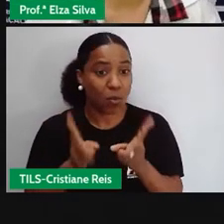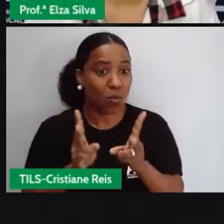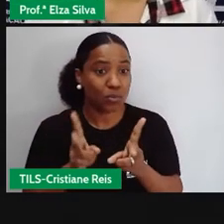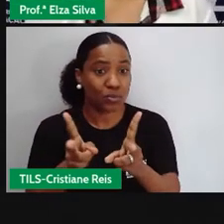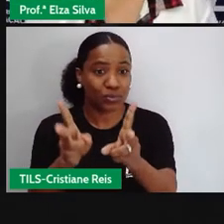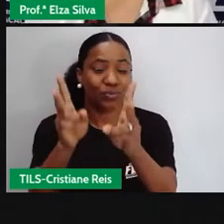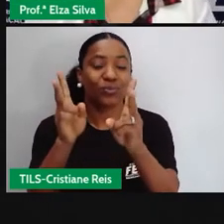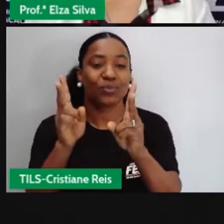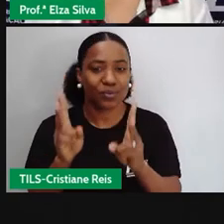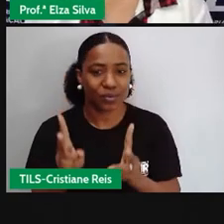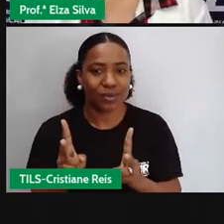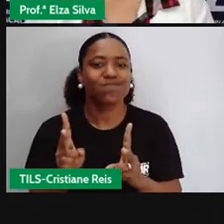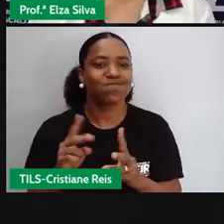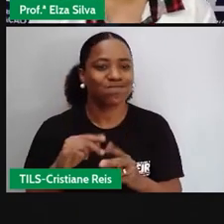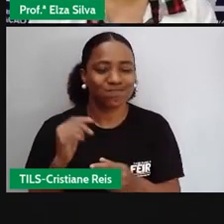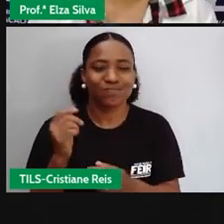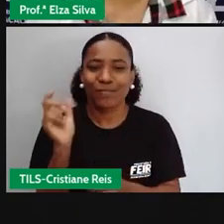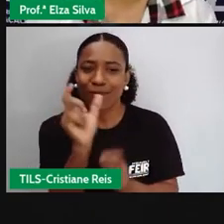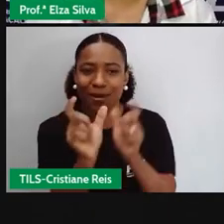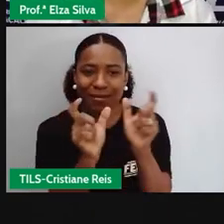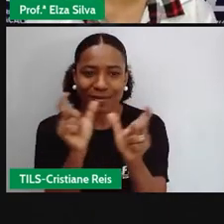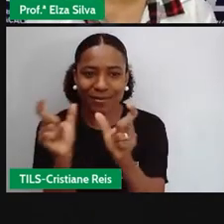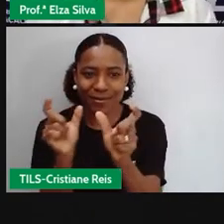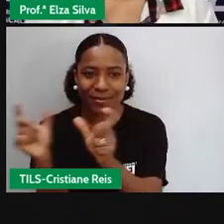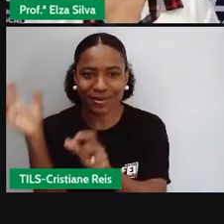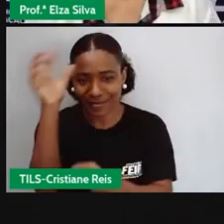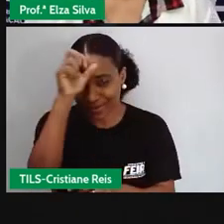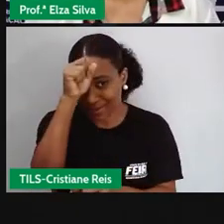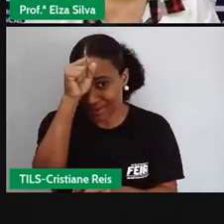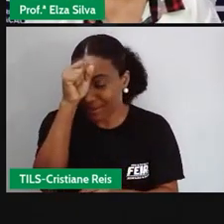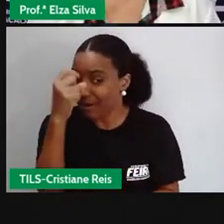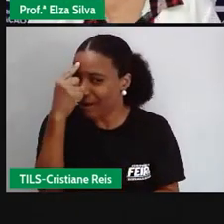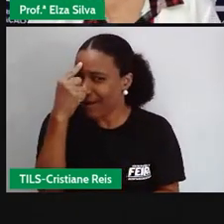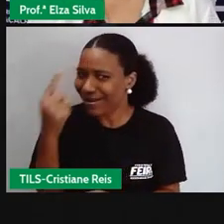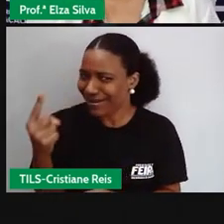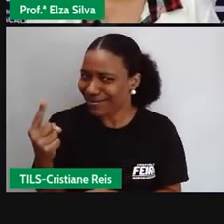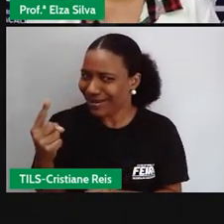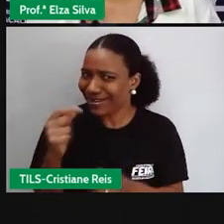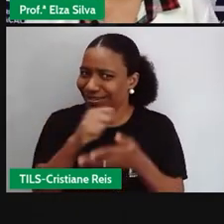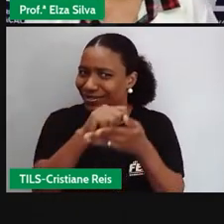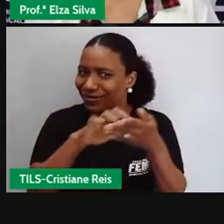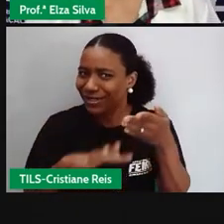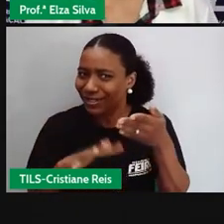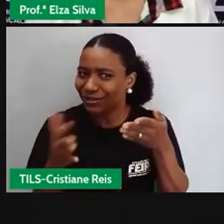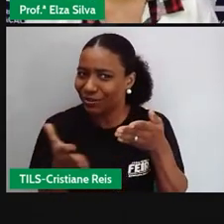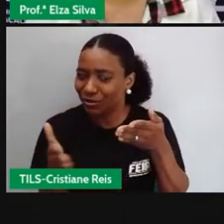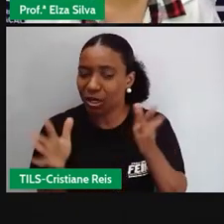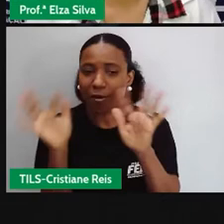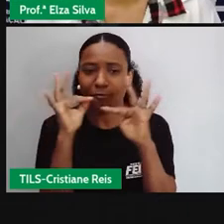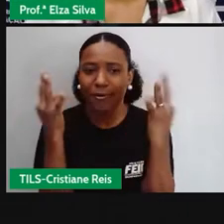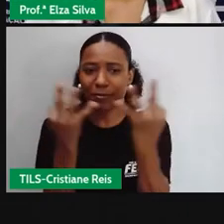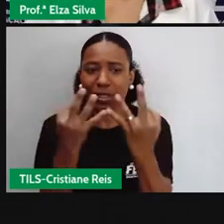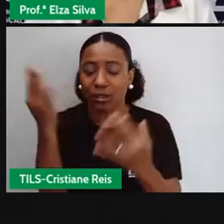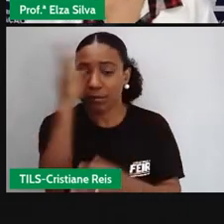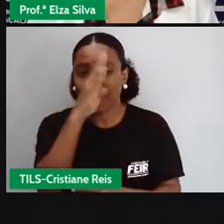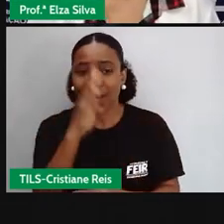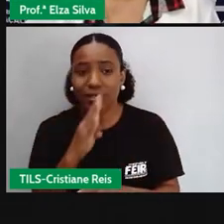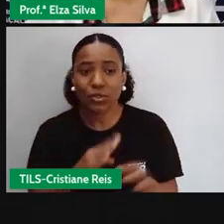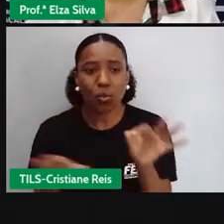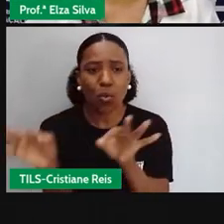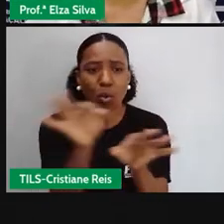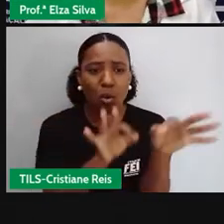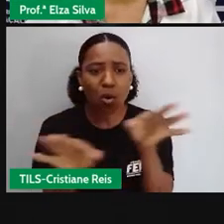vencer o desafio da aula de hoje. Vocês se lembram qual é? Nós vamos ajudar as famílias brasileiras a